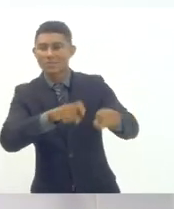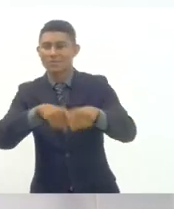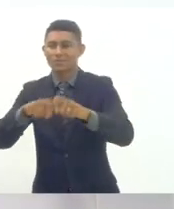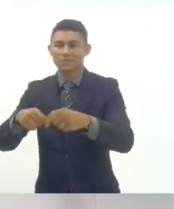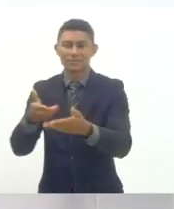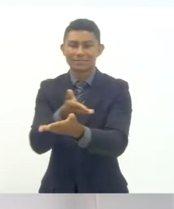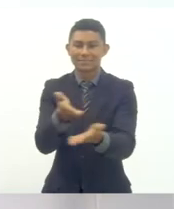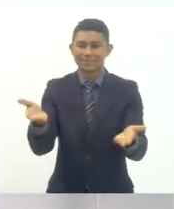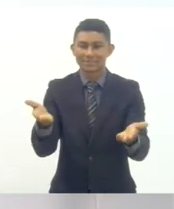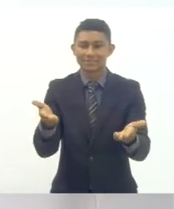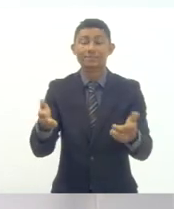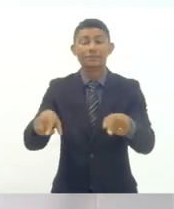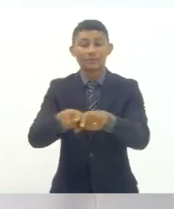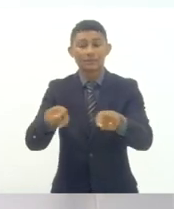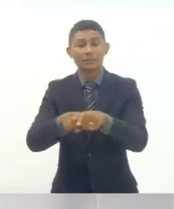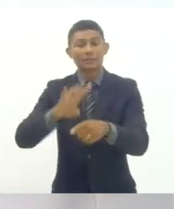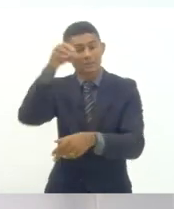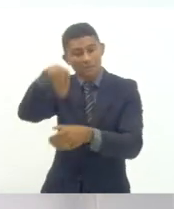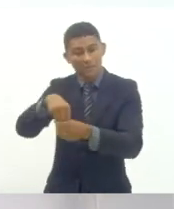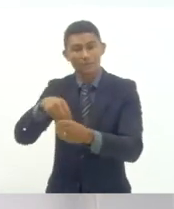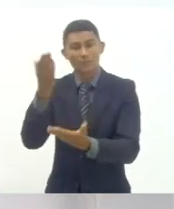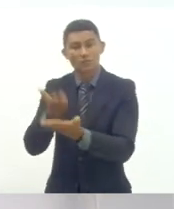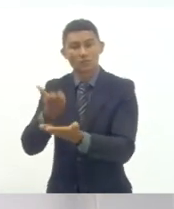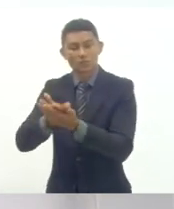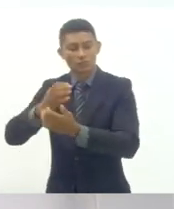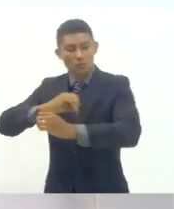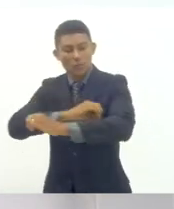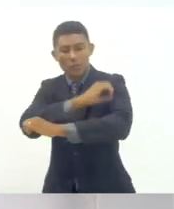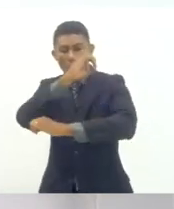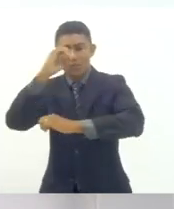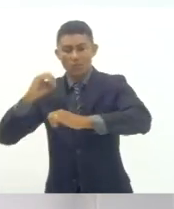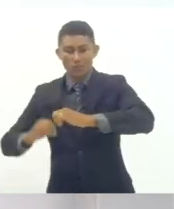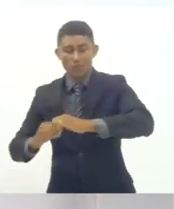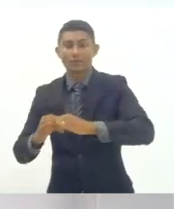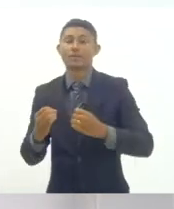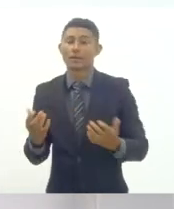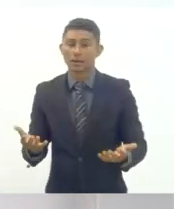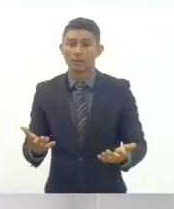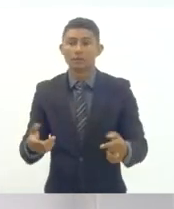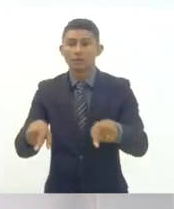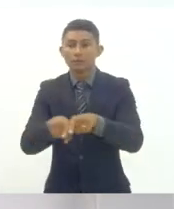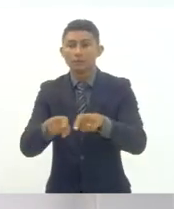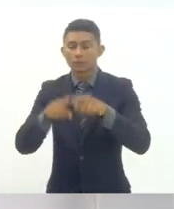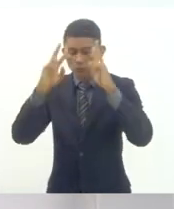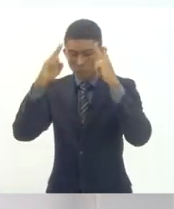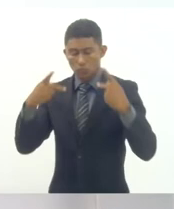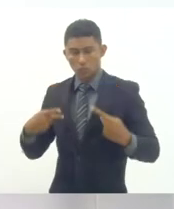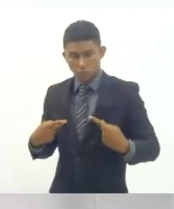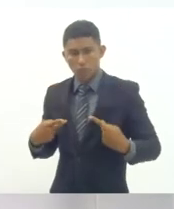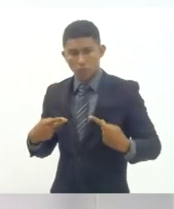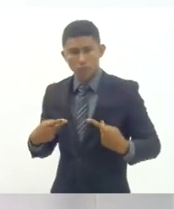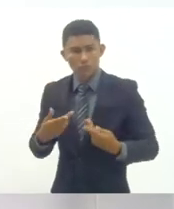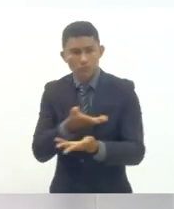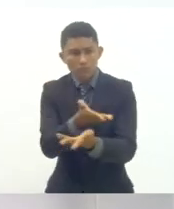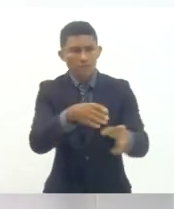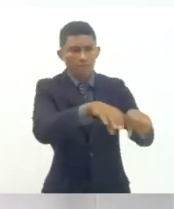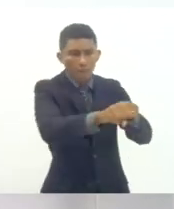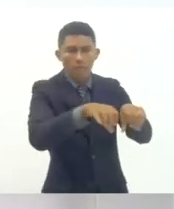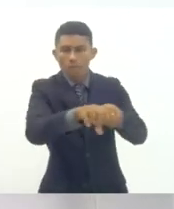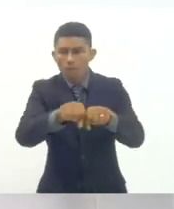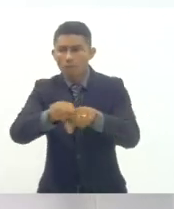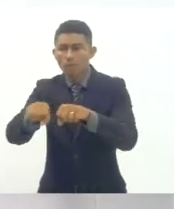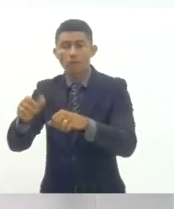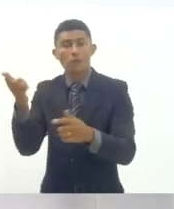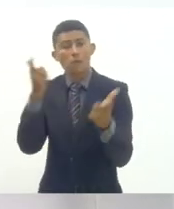da educação integral com base na formação e emancipação humana unilateral considerando a